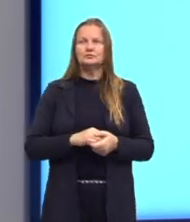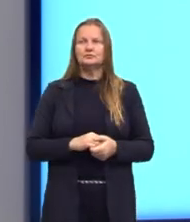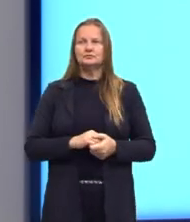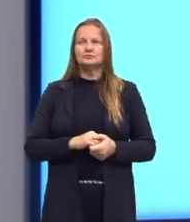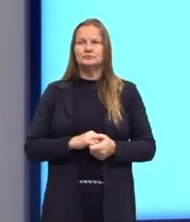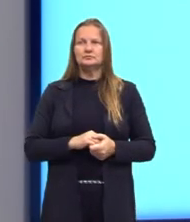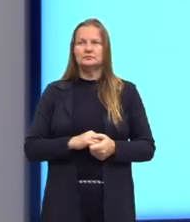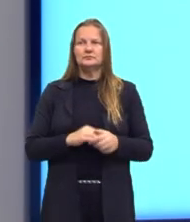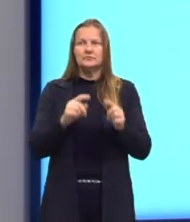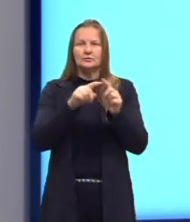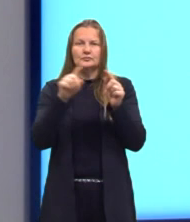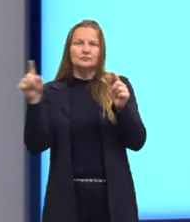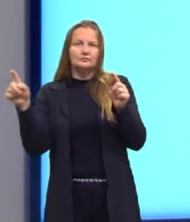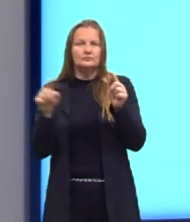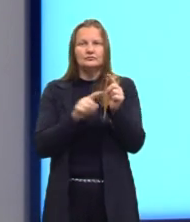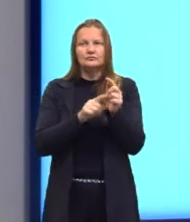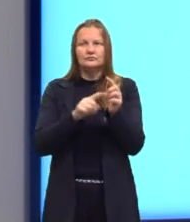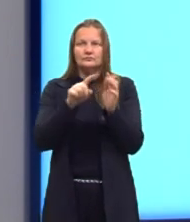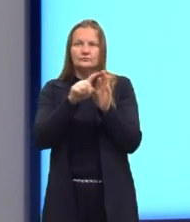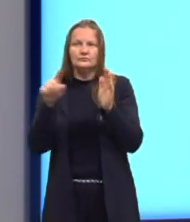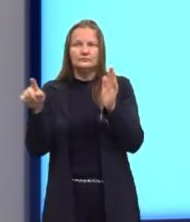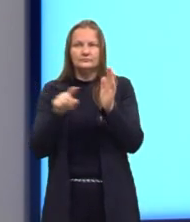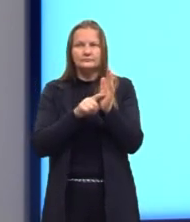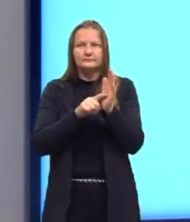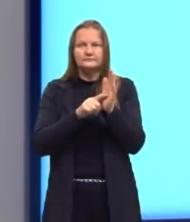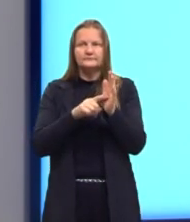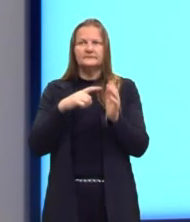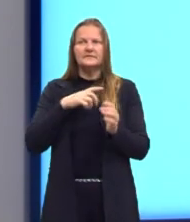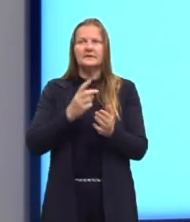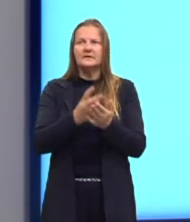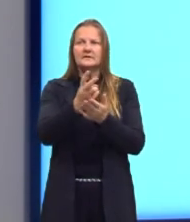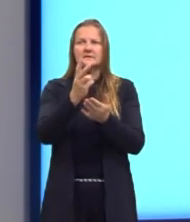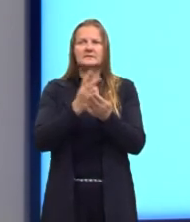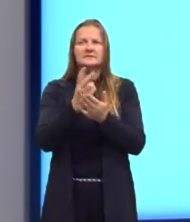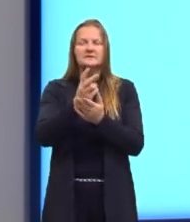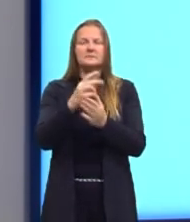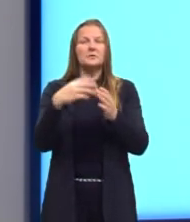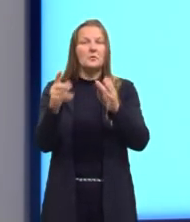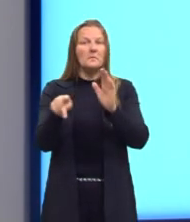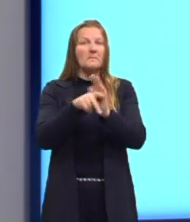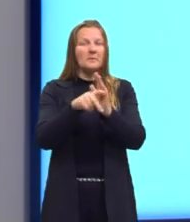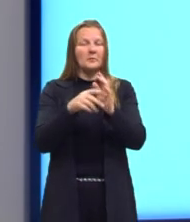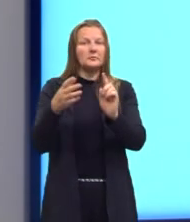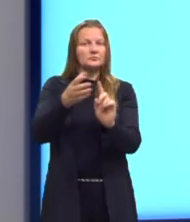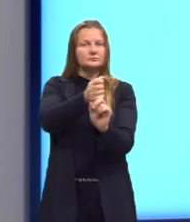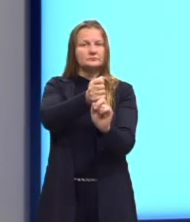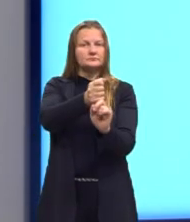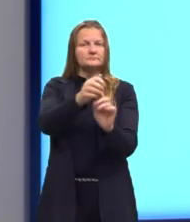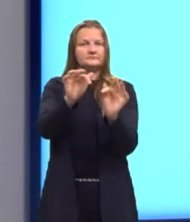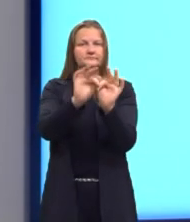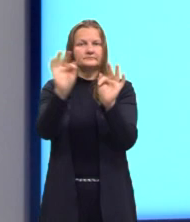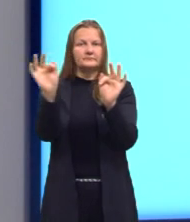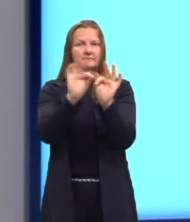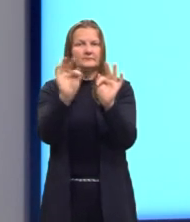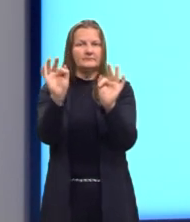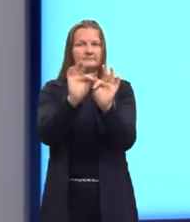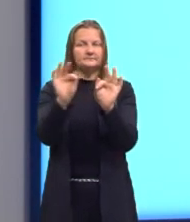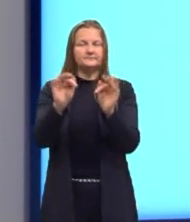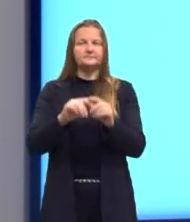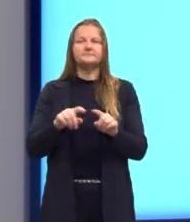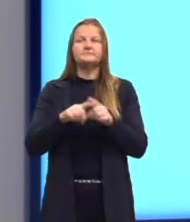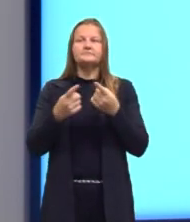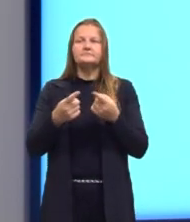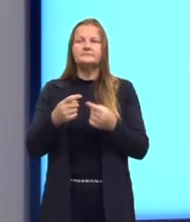não tenha uma correspondência com outro conjunto, ele sempre vai ser o próprio domínio da função. Agora,